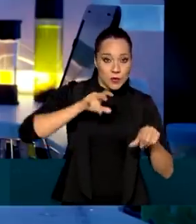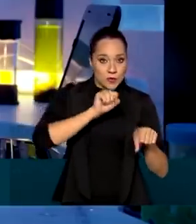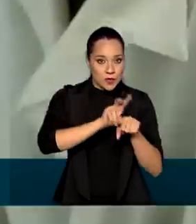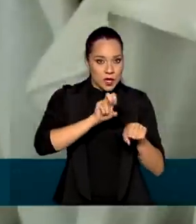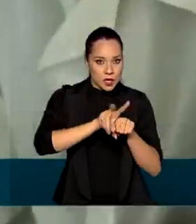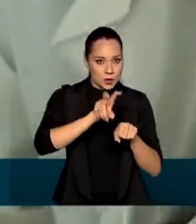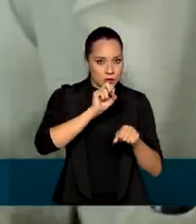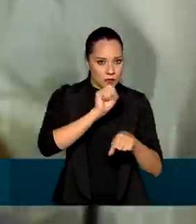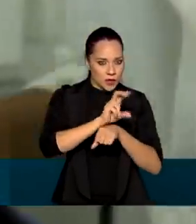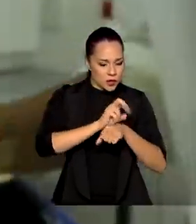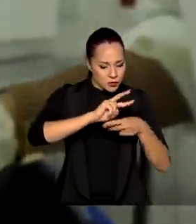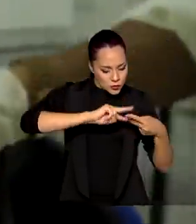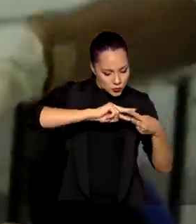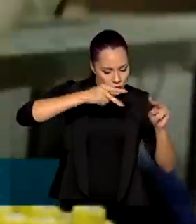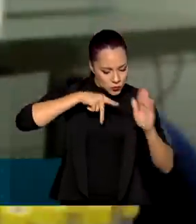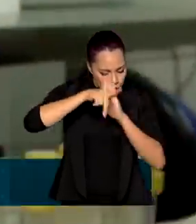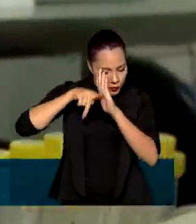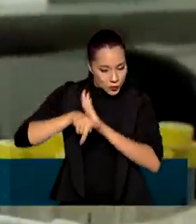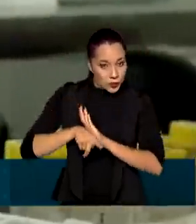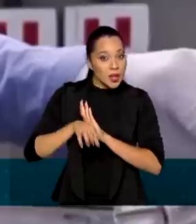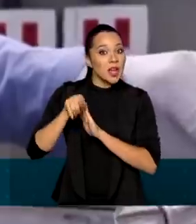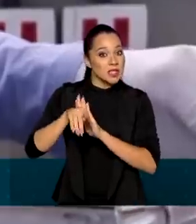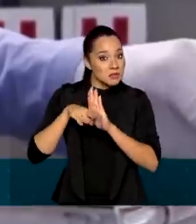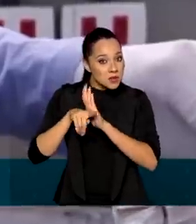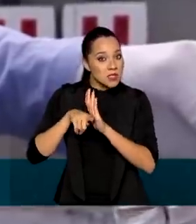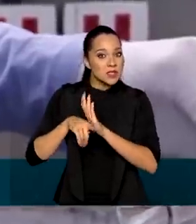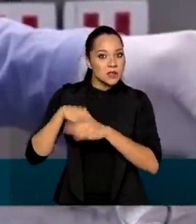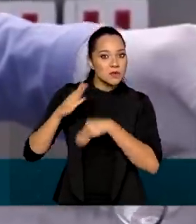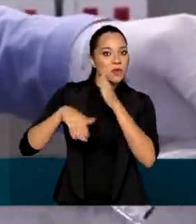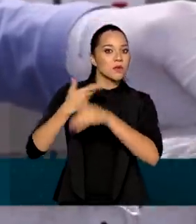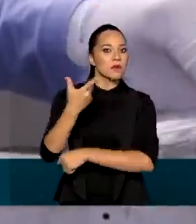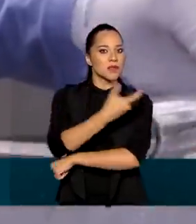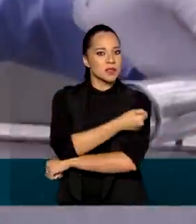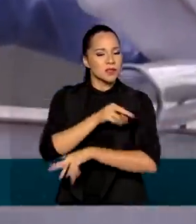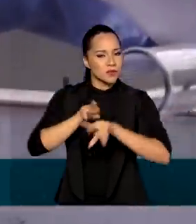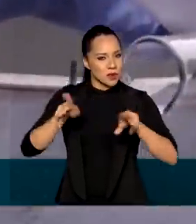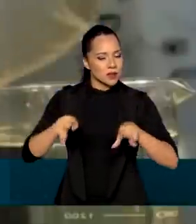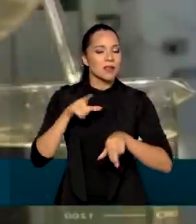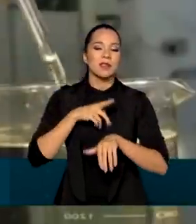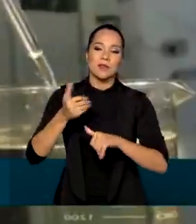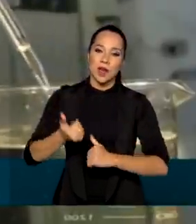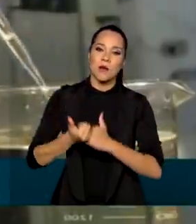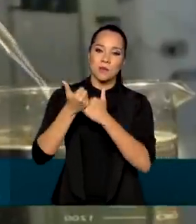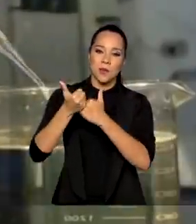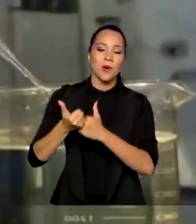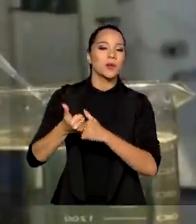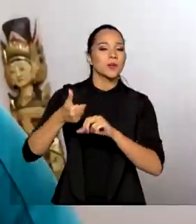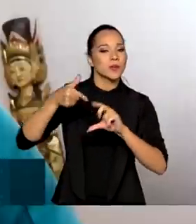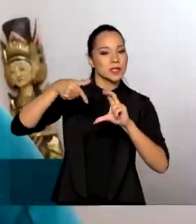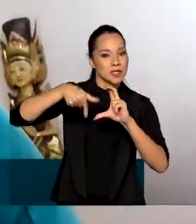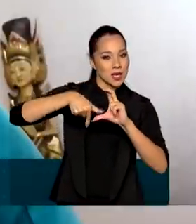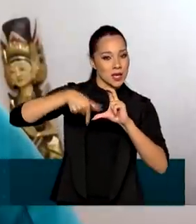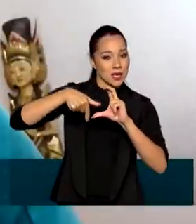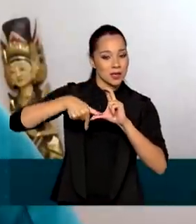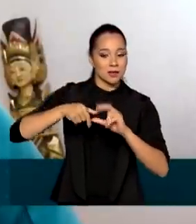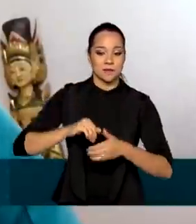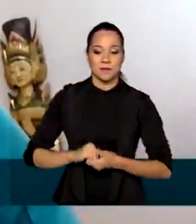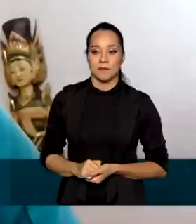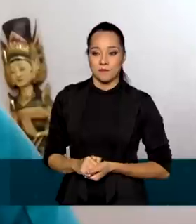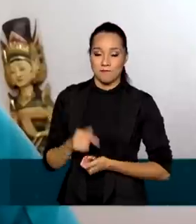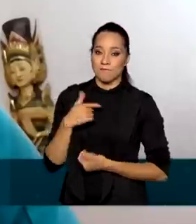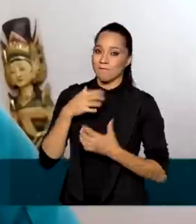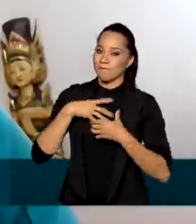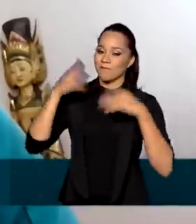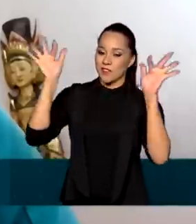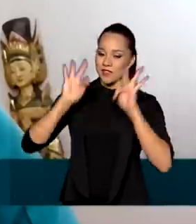O estudo, que hoje auxilia no desenvolvimento das vacinas, contou com o apoio do CNPq. Eu fico feliz de estar